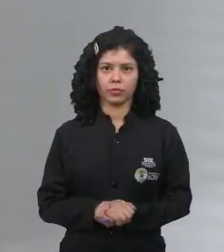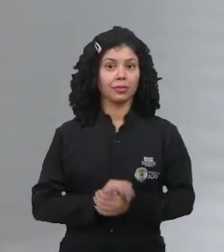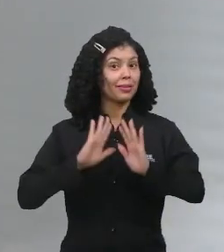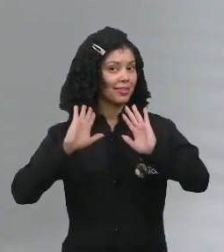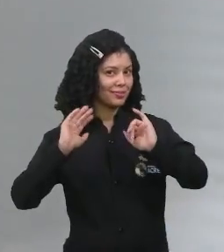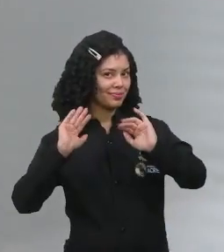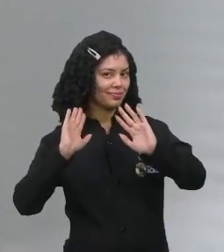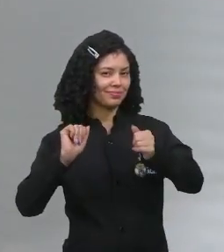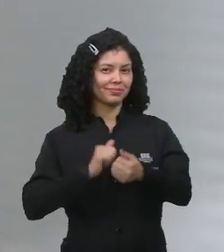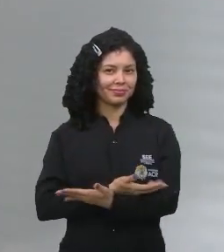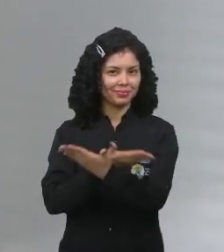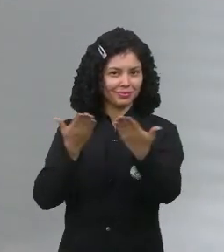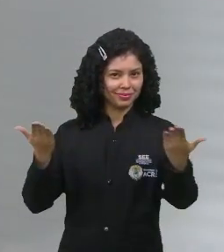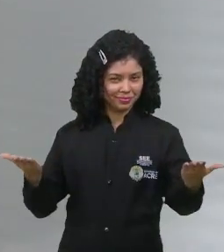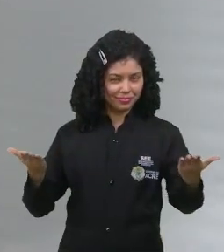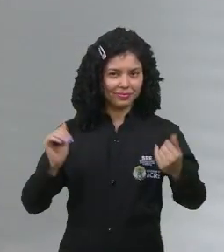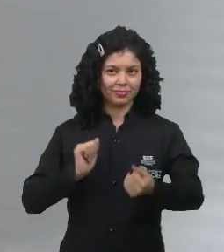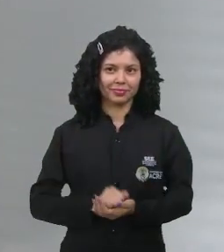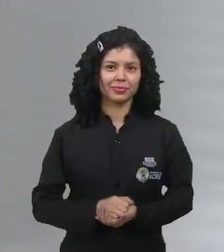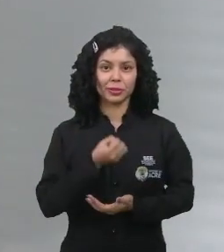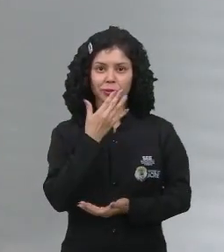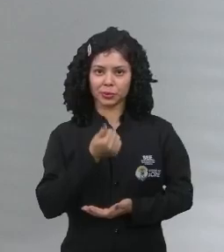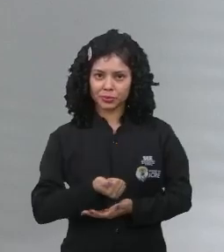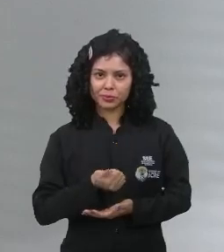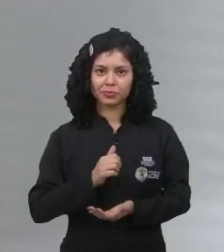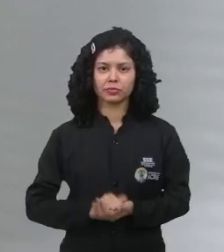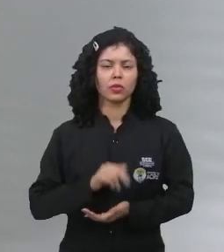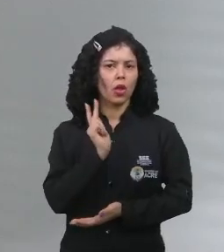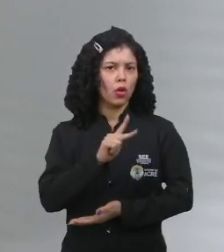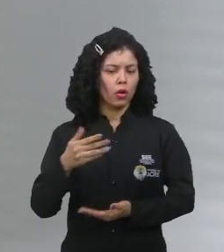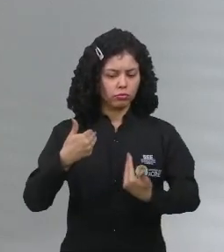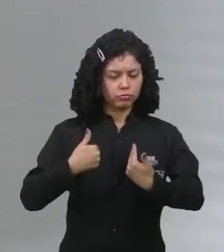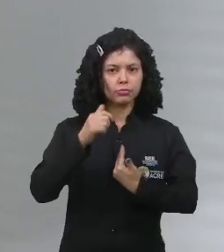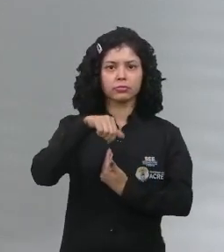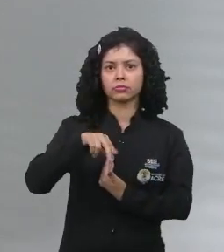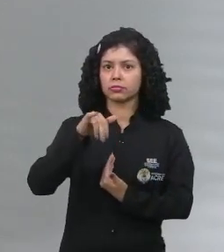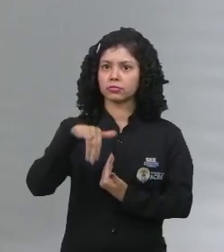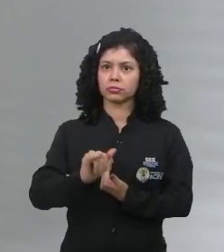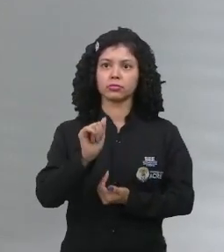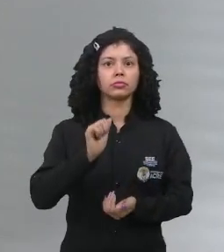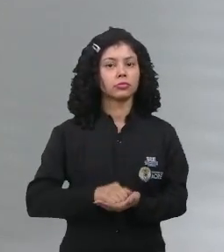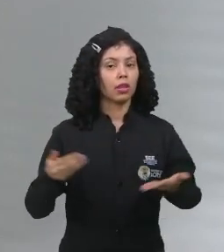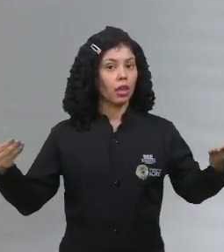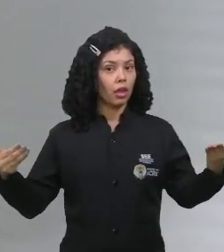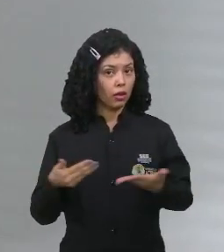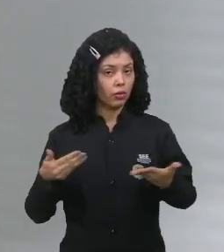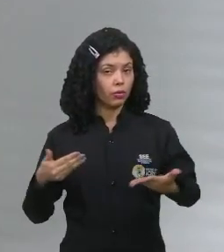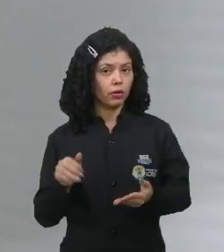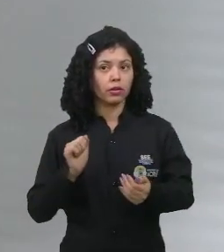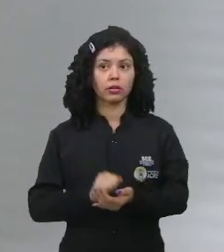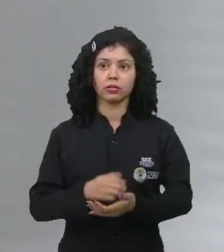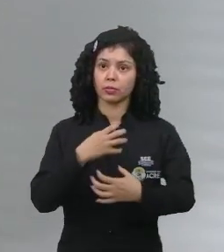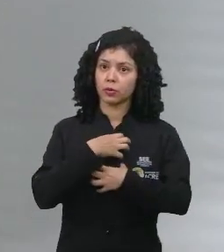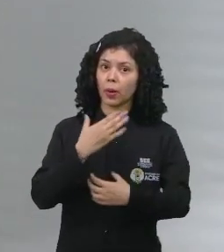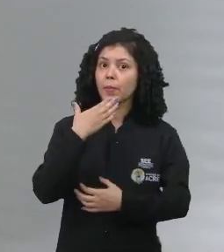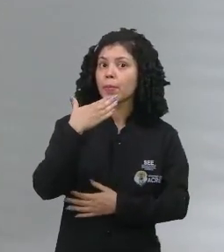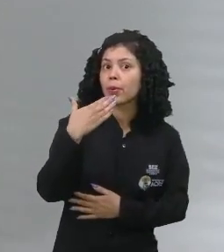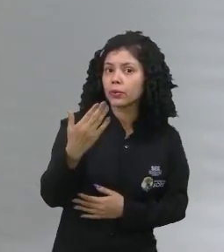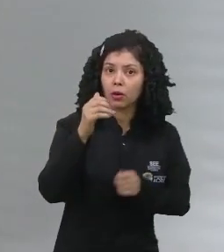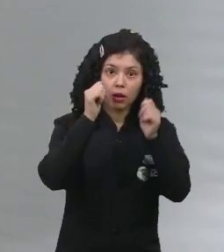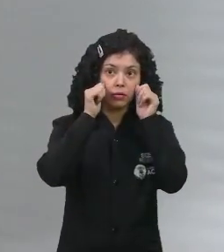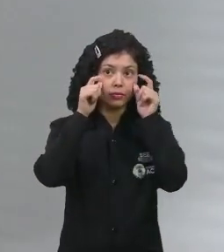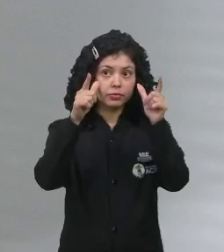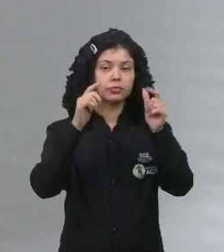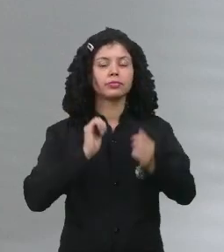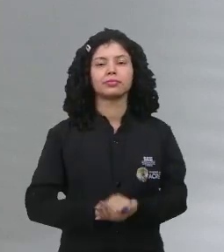Olá a todos vocês, tudo bem? Eu sou o professor Ney Araújo e a partir deste momento eu peço a sua atenção